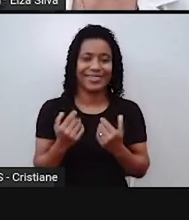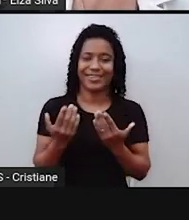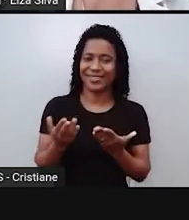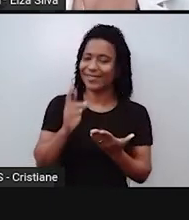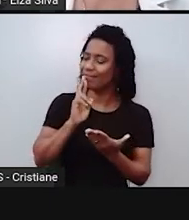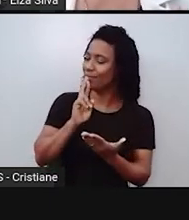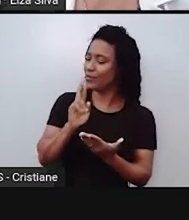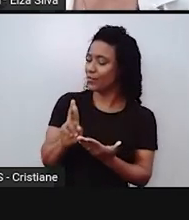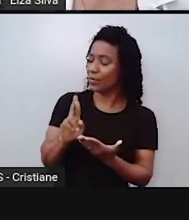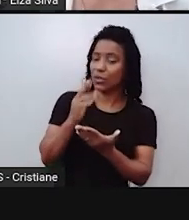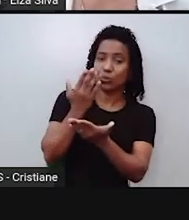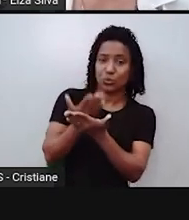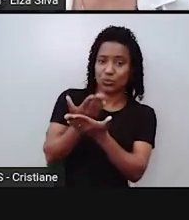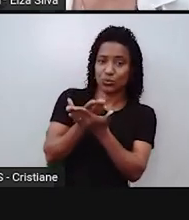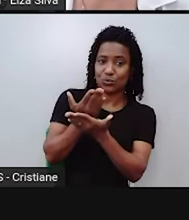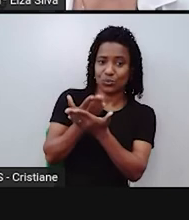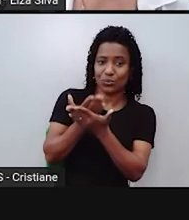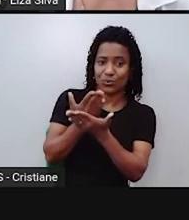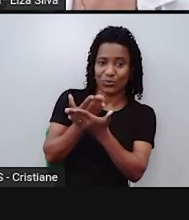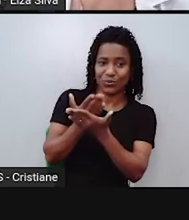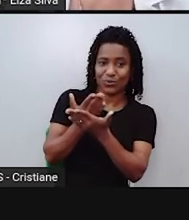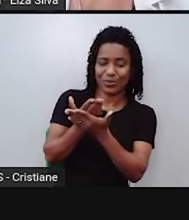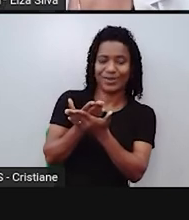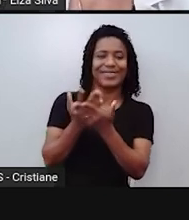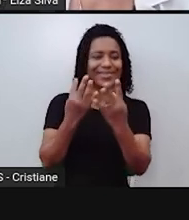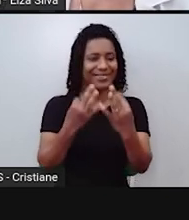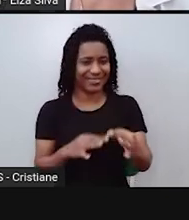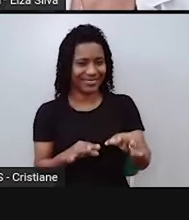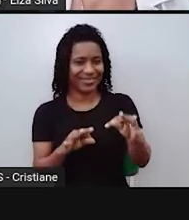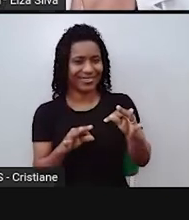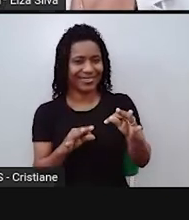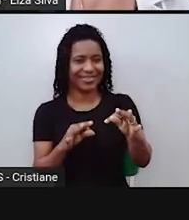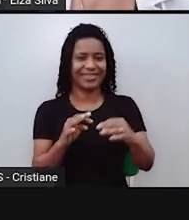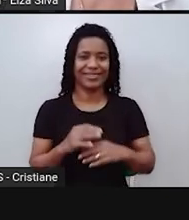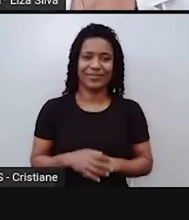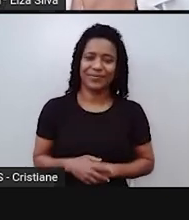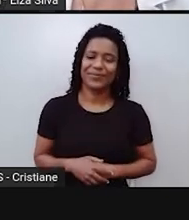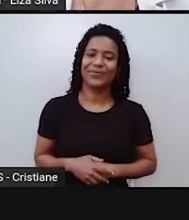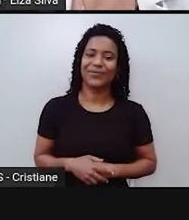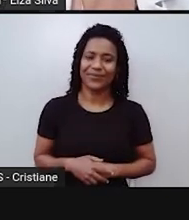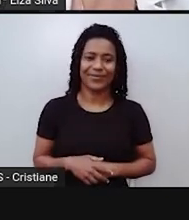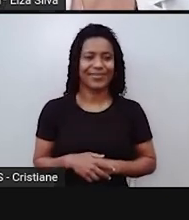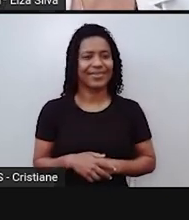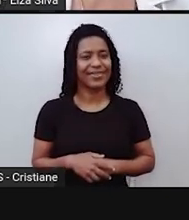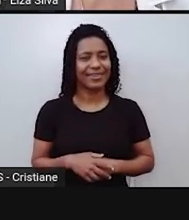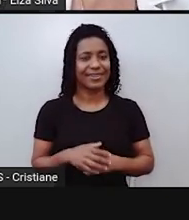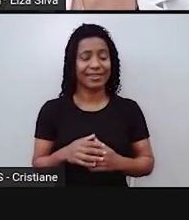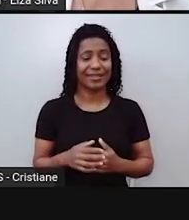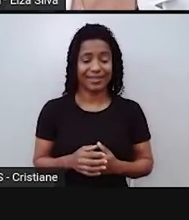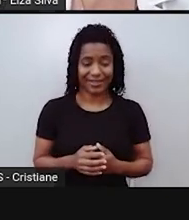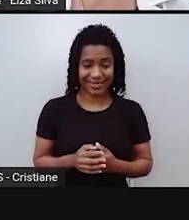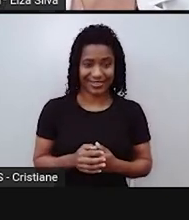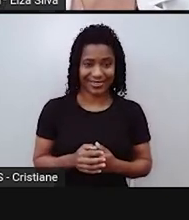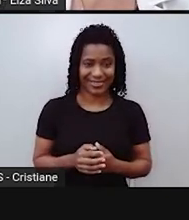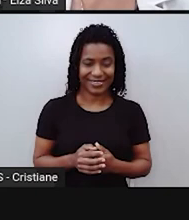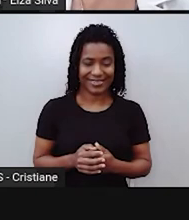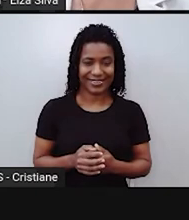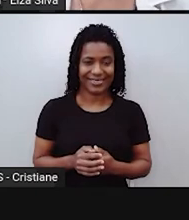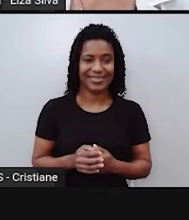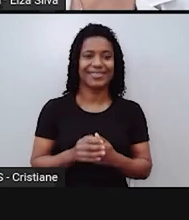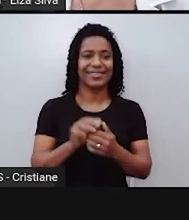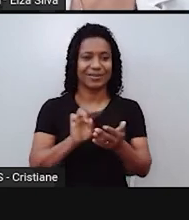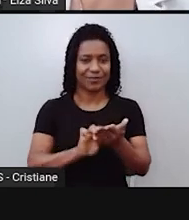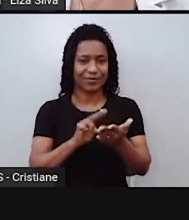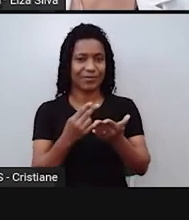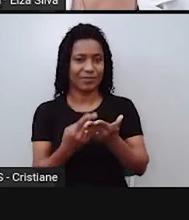testes. Eu vou estudar para os testes. Número 2. Ana is going to travel next